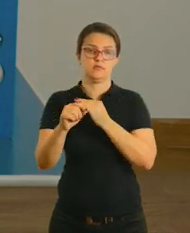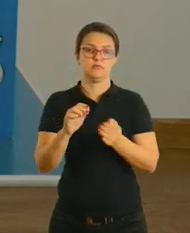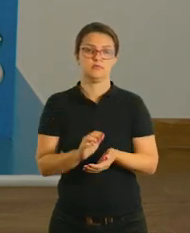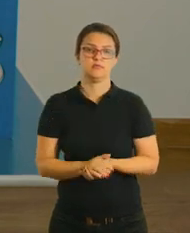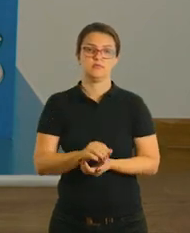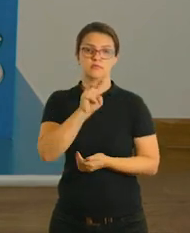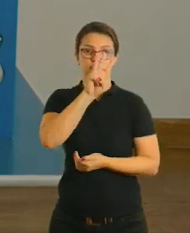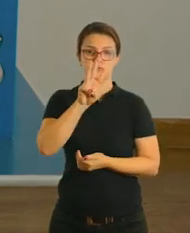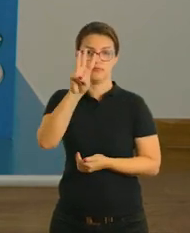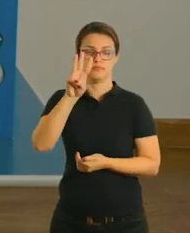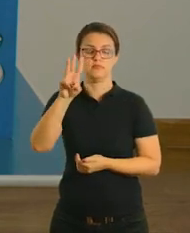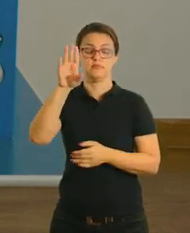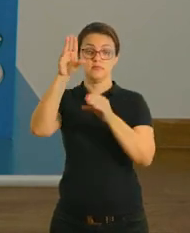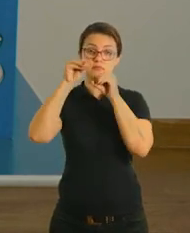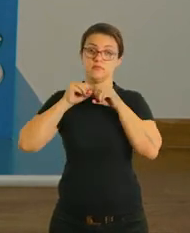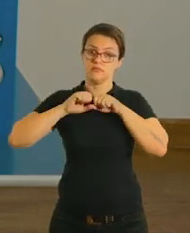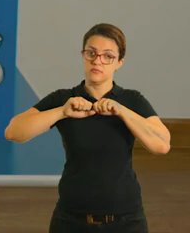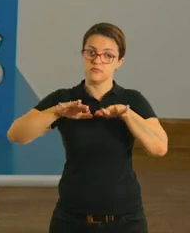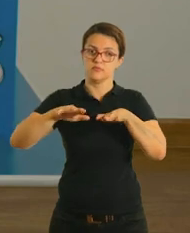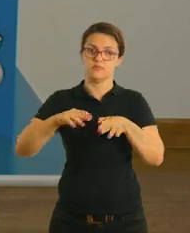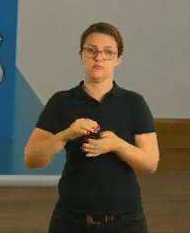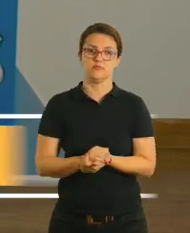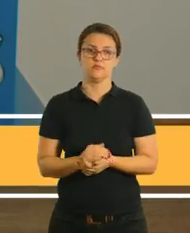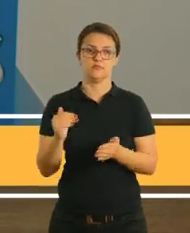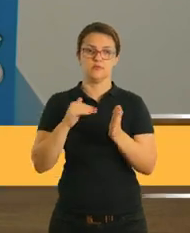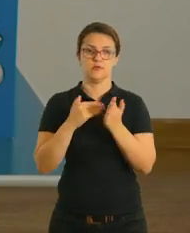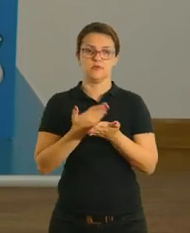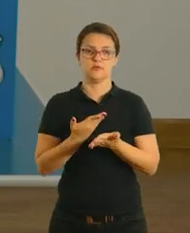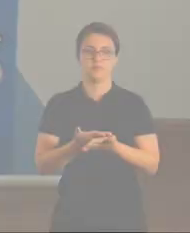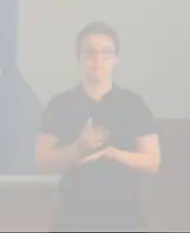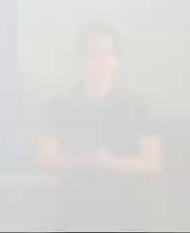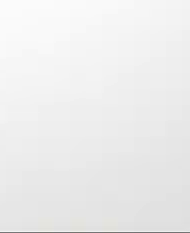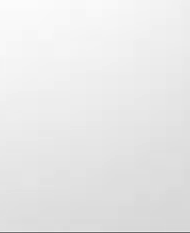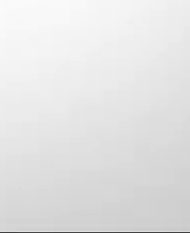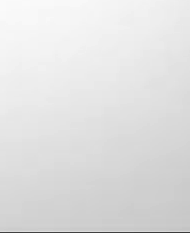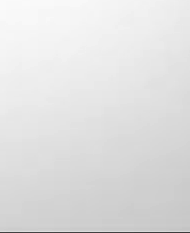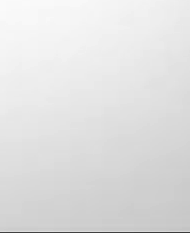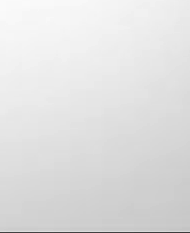sair de casa, compartilhar o link com todos os colegas e até a próxima!